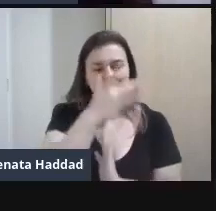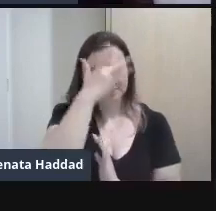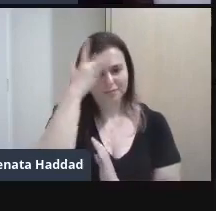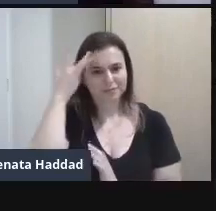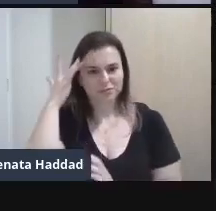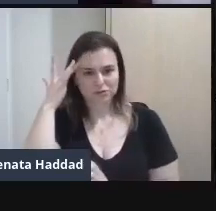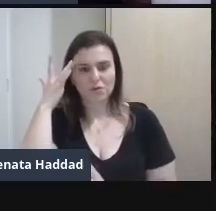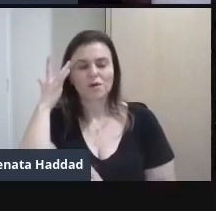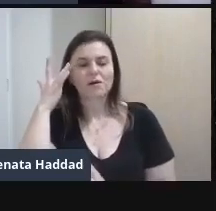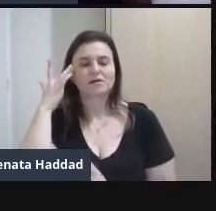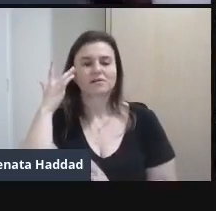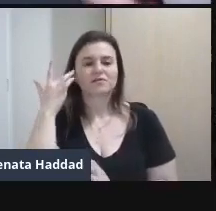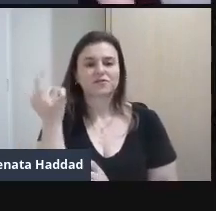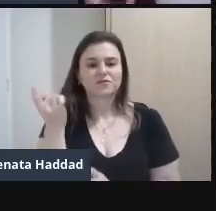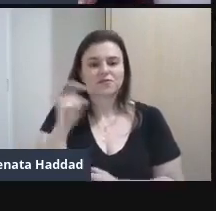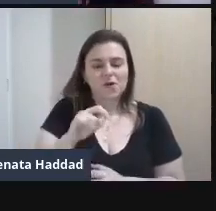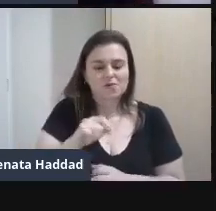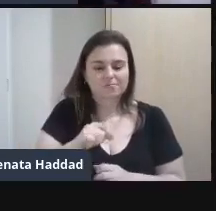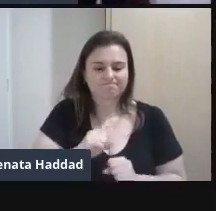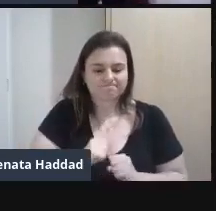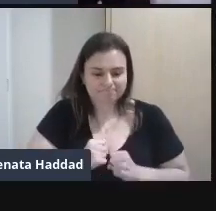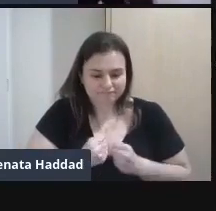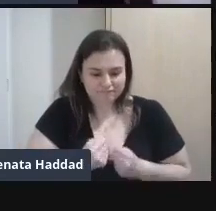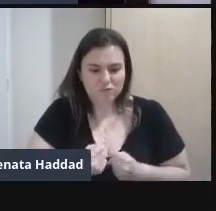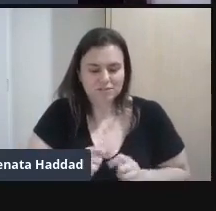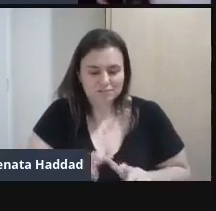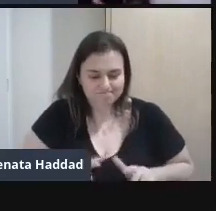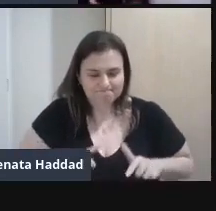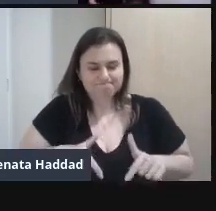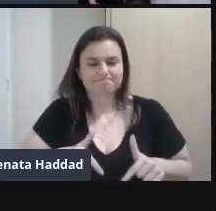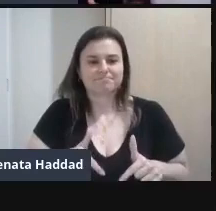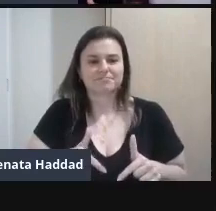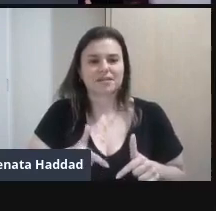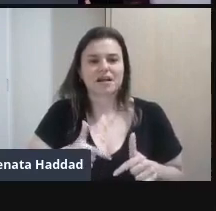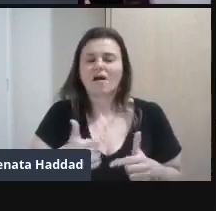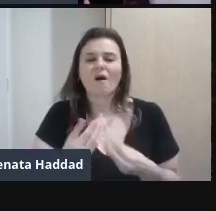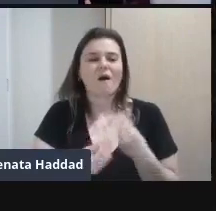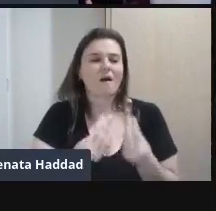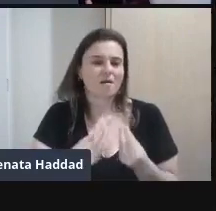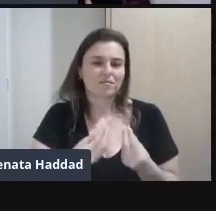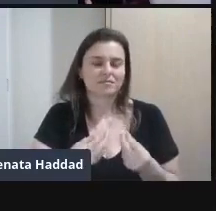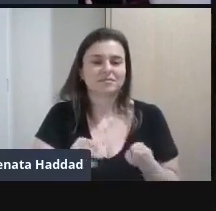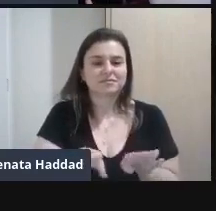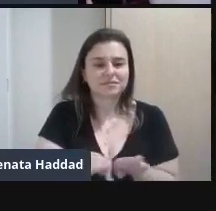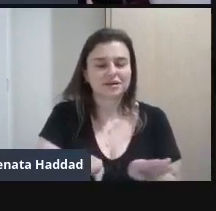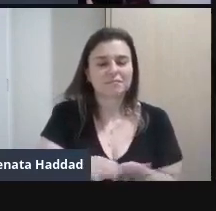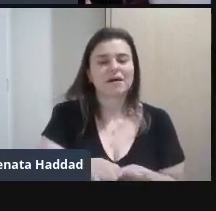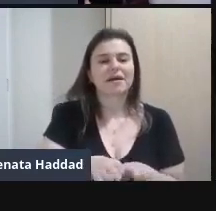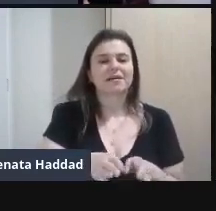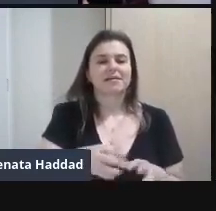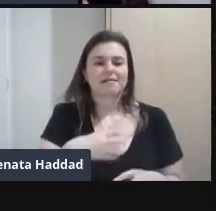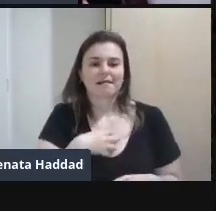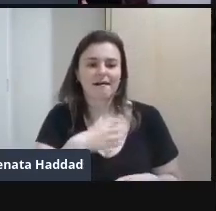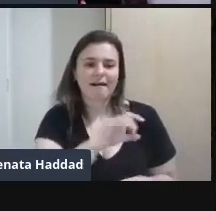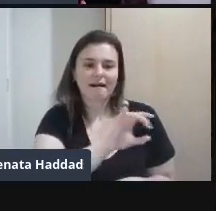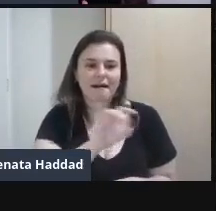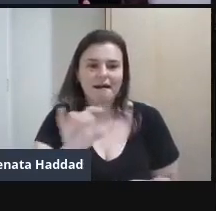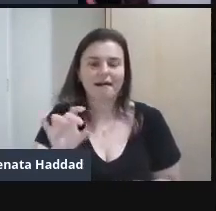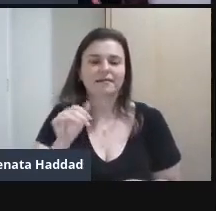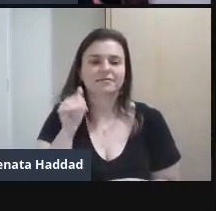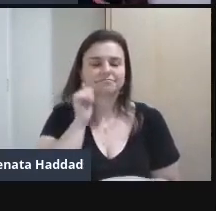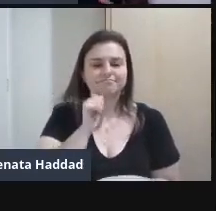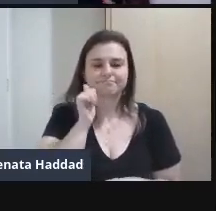as nossas forças De onde que a gente Tira essas forças E também A personalidade De cada uma De nós De cada mulher